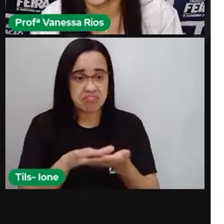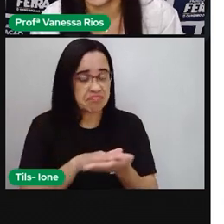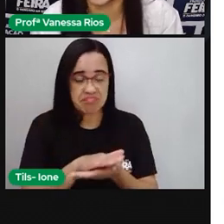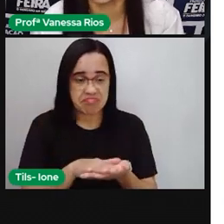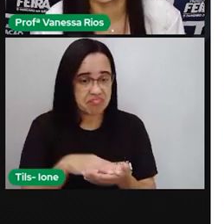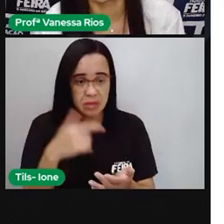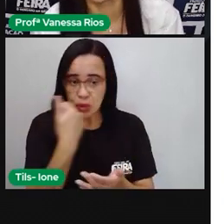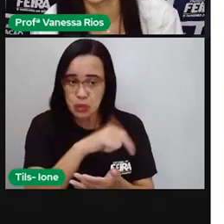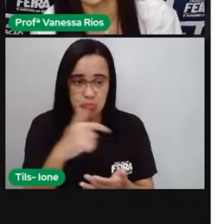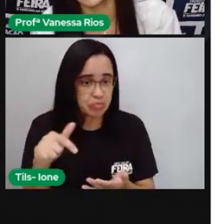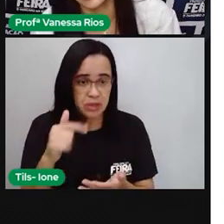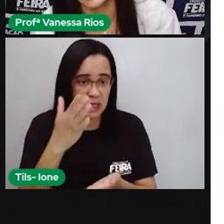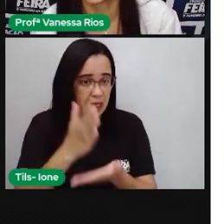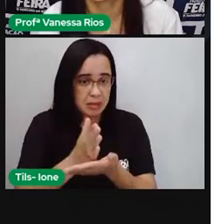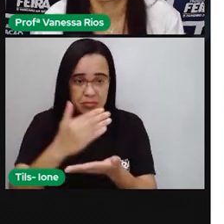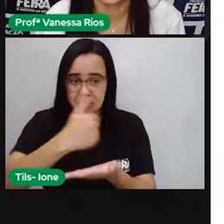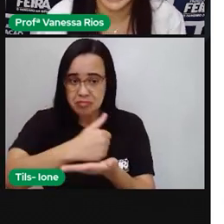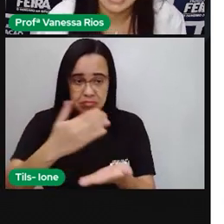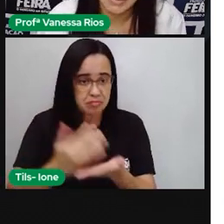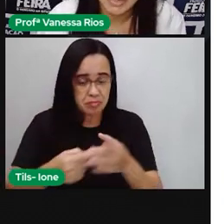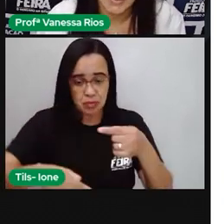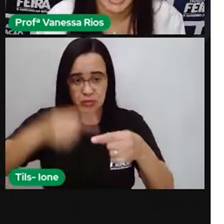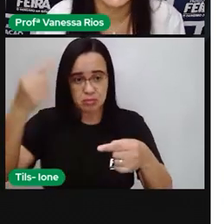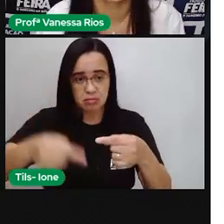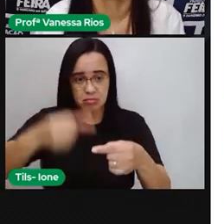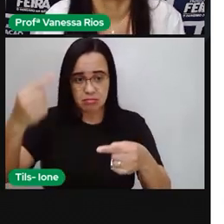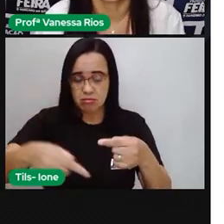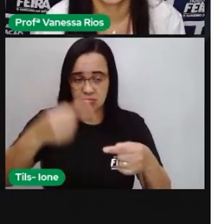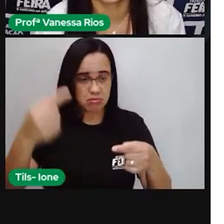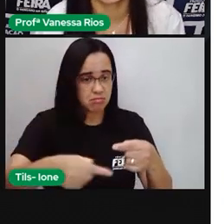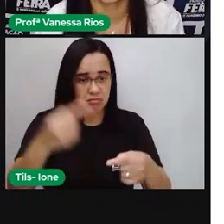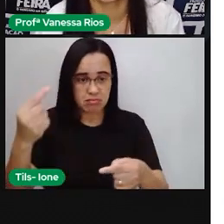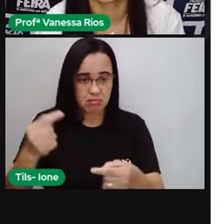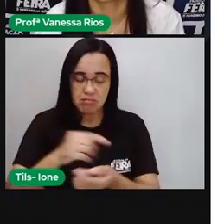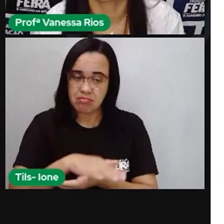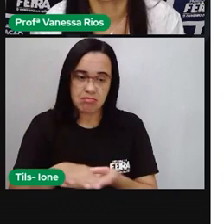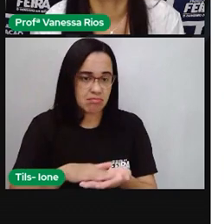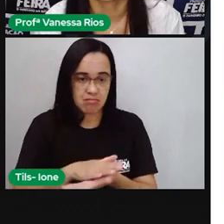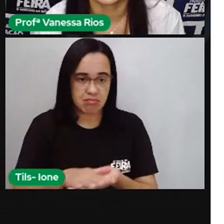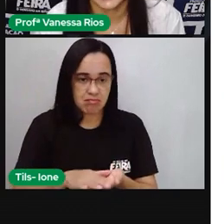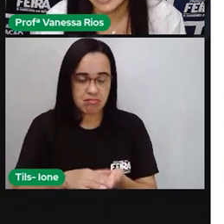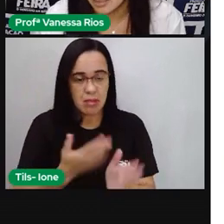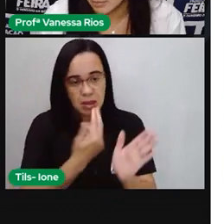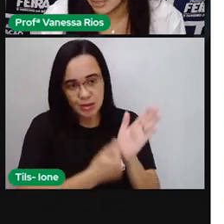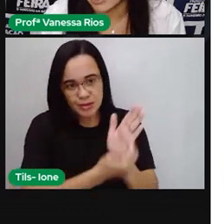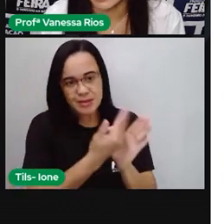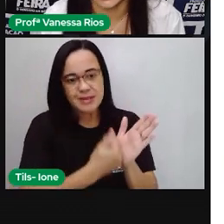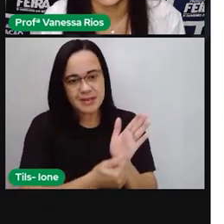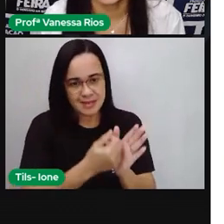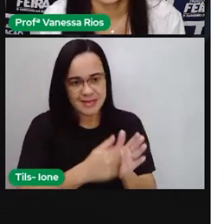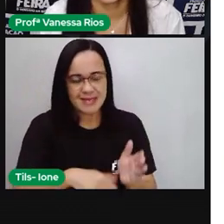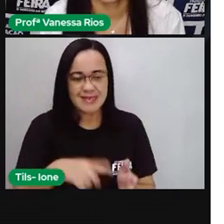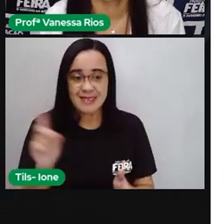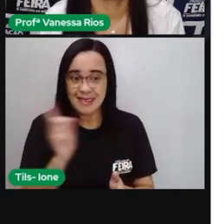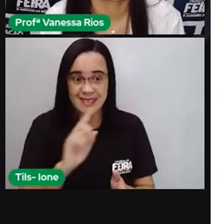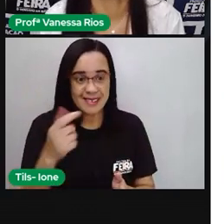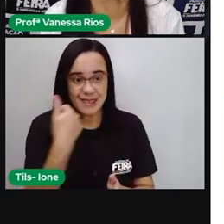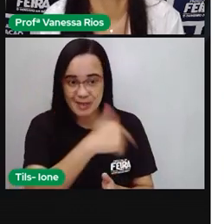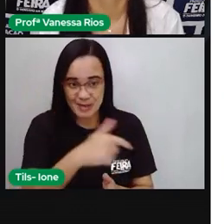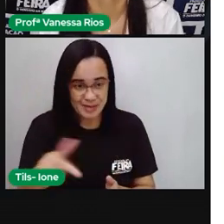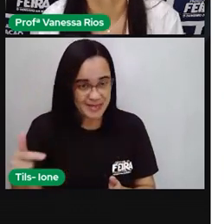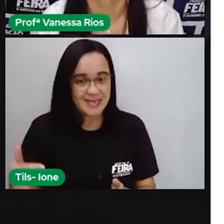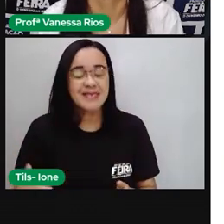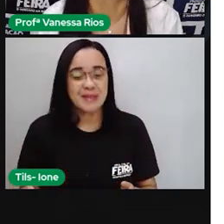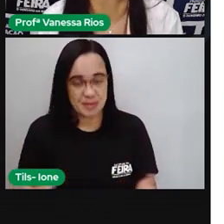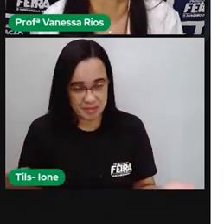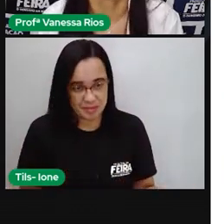divididas não iriam coincidir, não ficariam iguais. Então, essa é uma figura assimétrica. E nesse caso